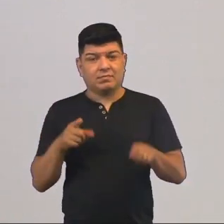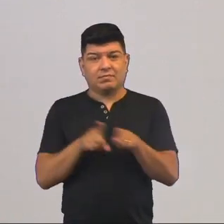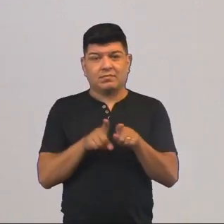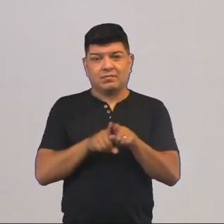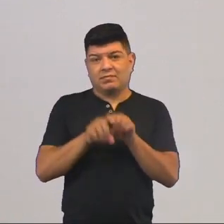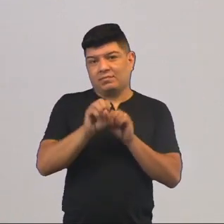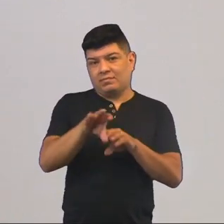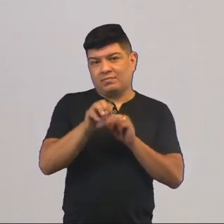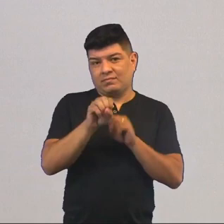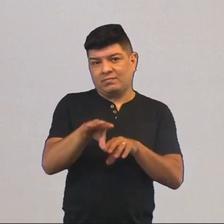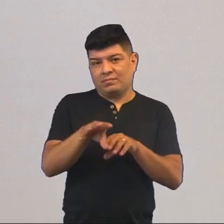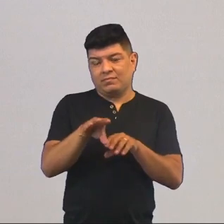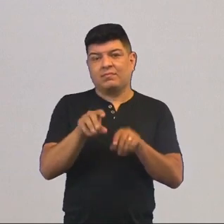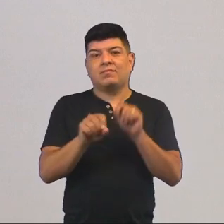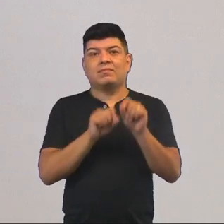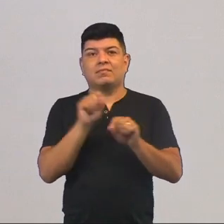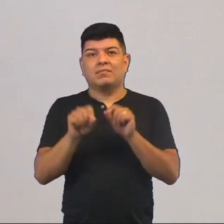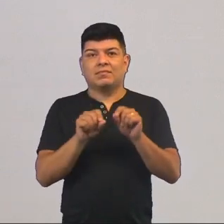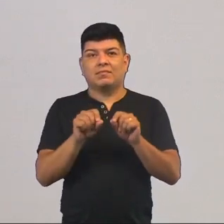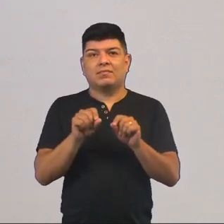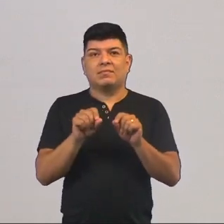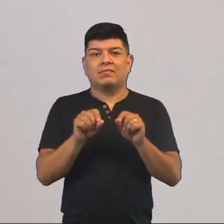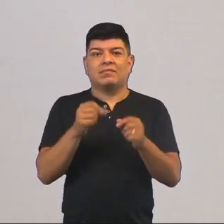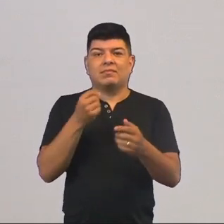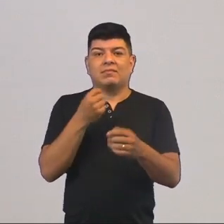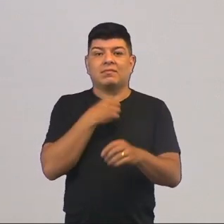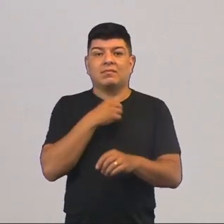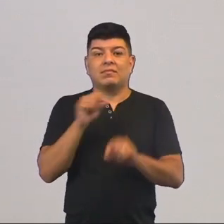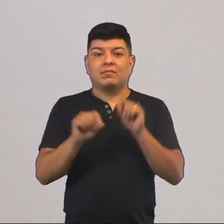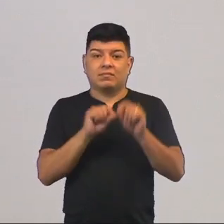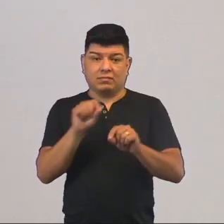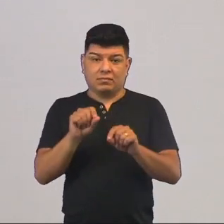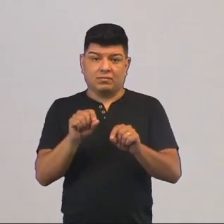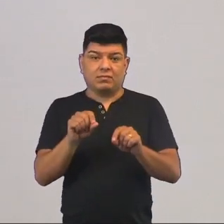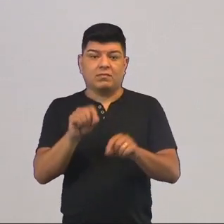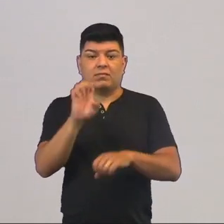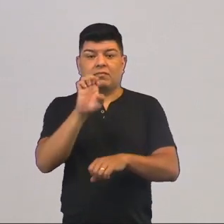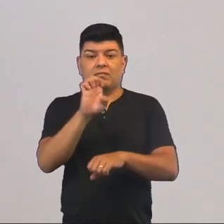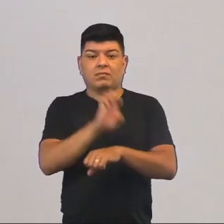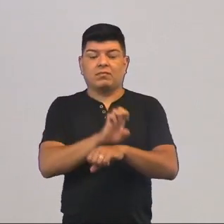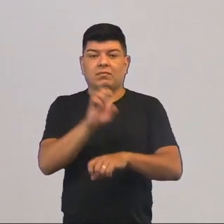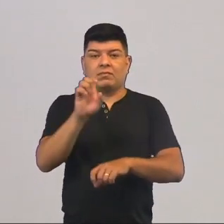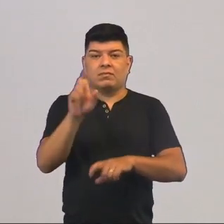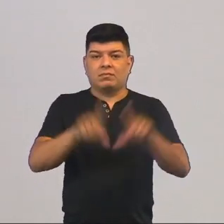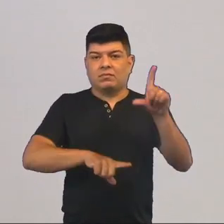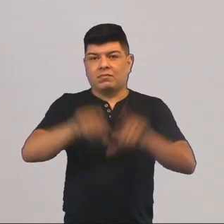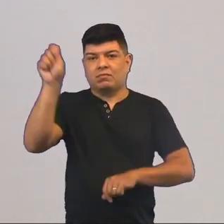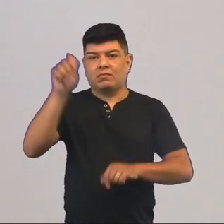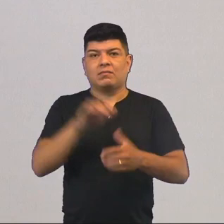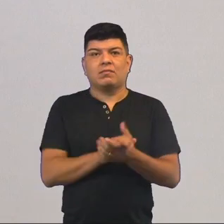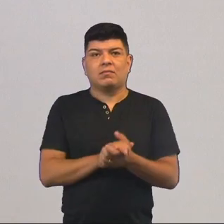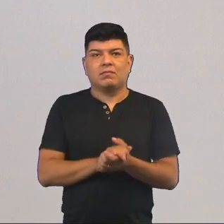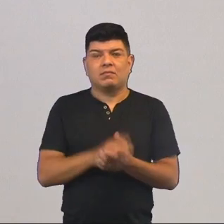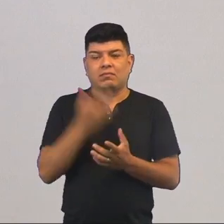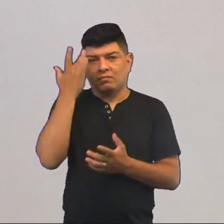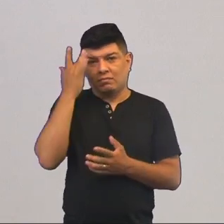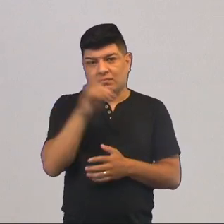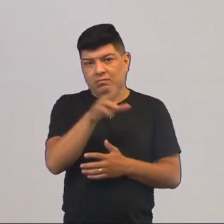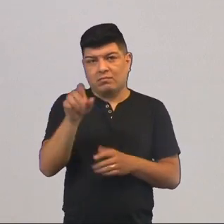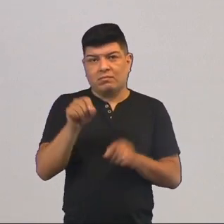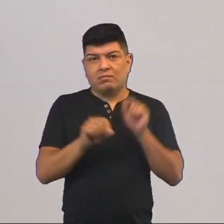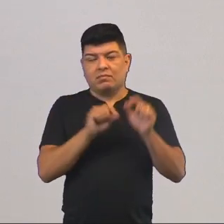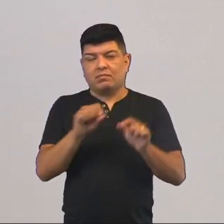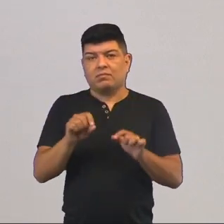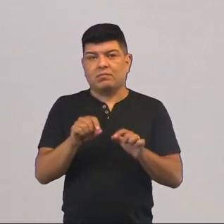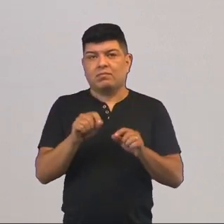e ministro aulas de geografia na rede estadual do estado do Acre. Não sei se você já ouviu falar sobre teorias demográficas.